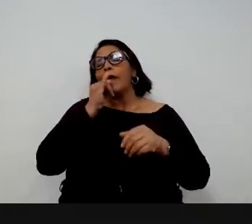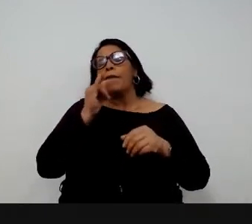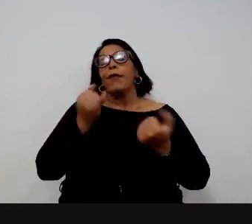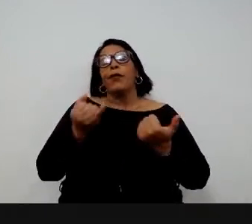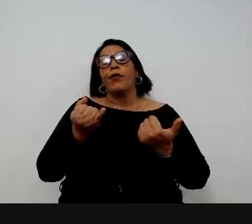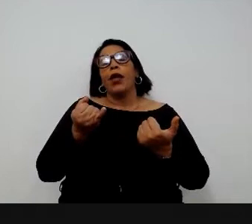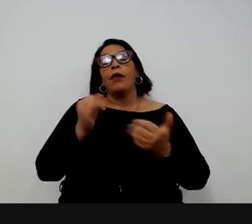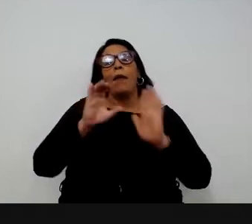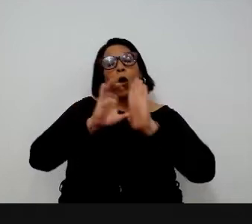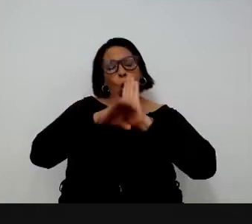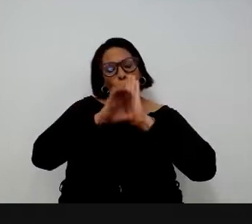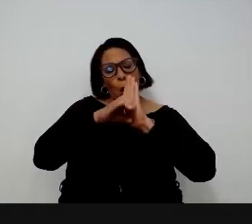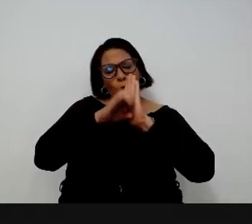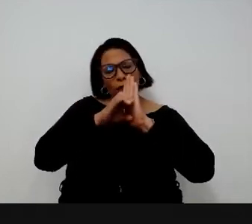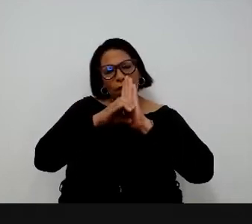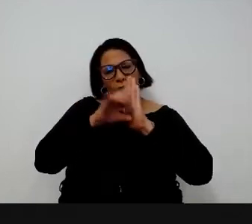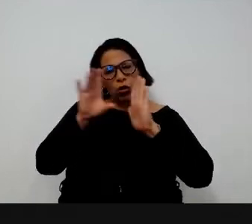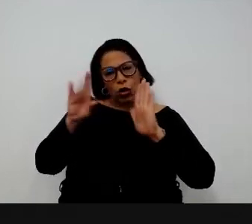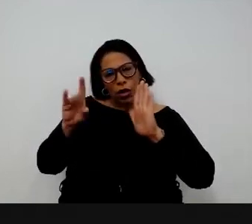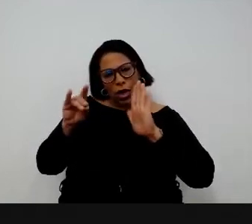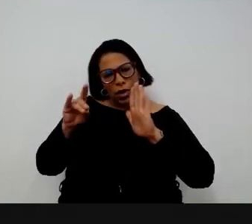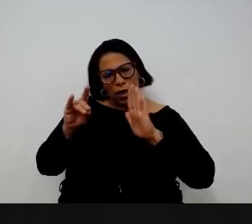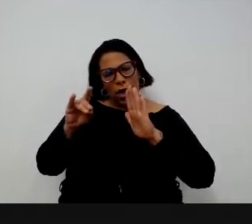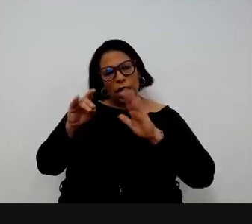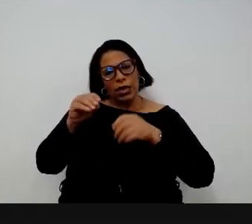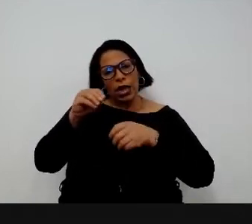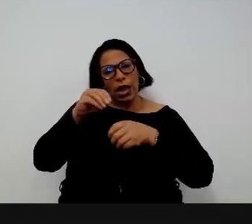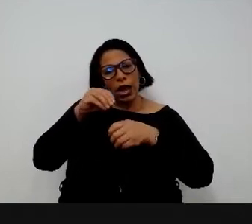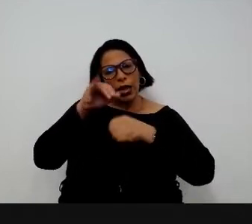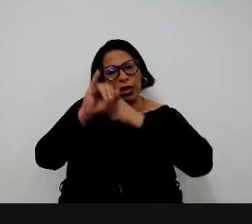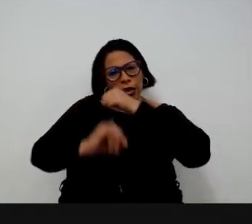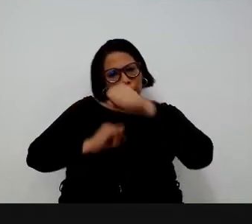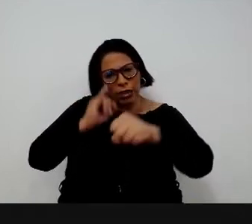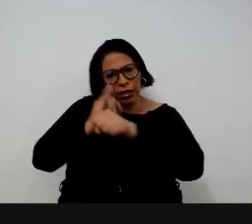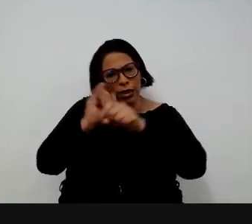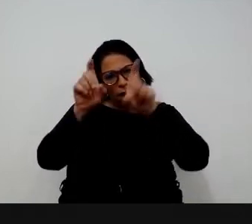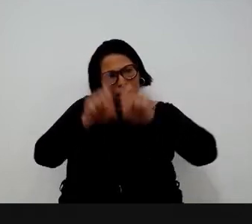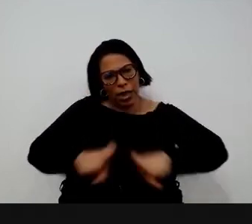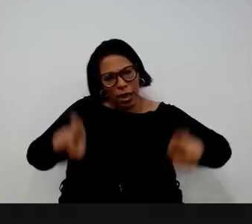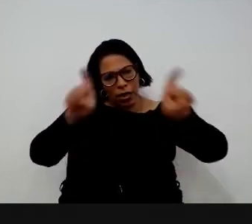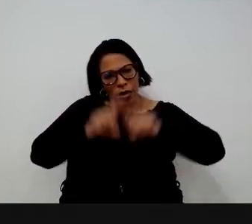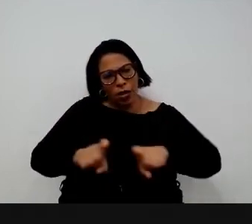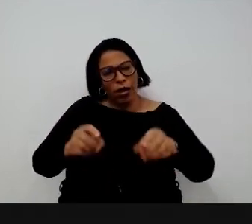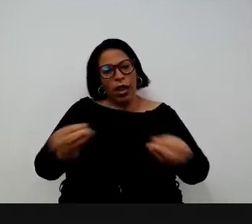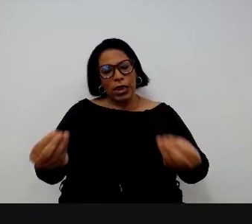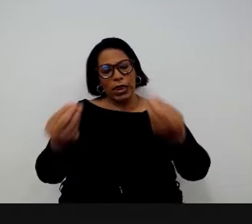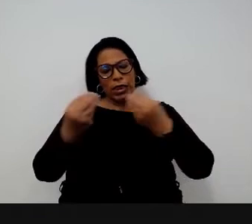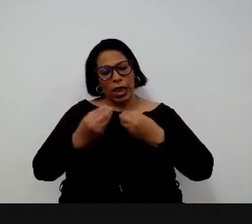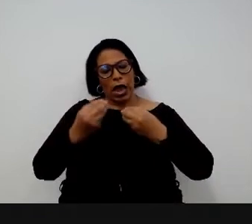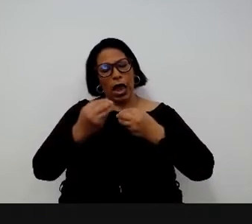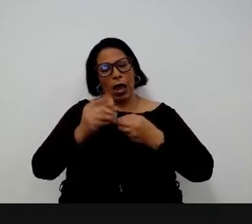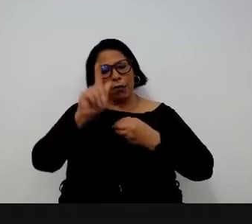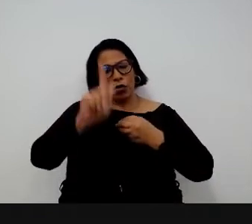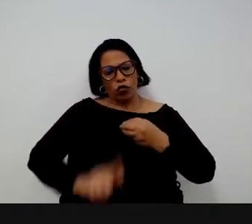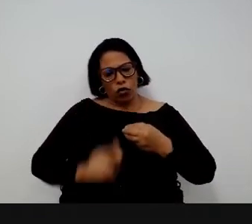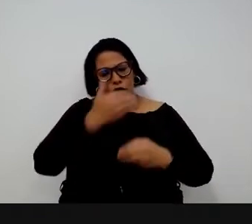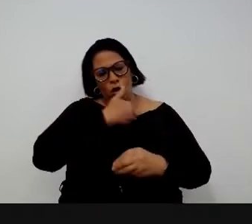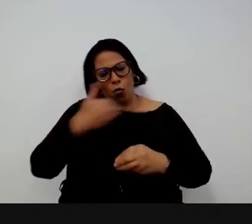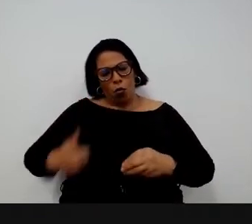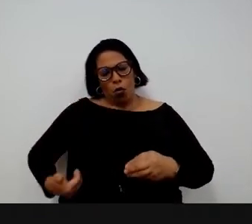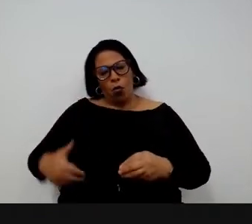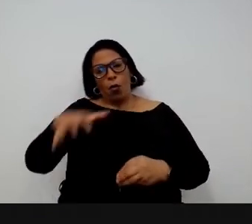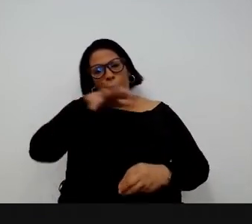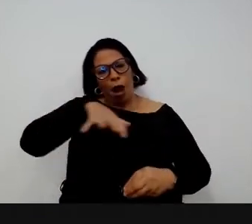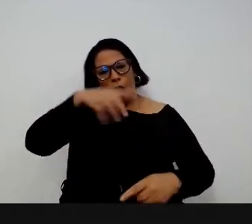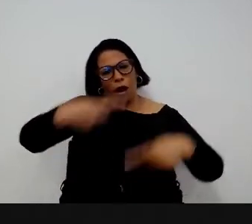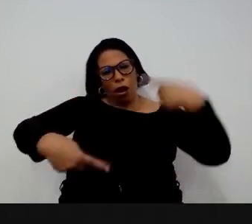pega um conceito da ciência da computação e traz para a administração pública, traz para a área